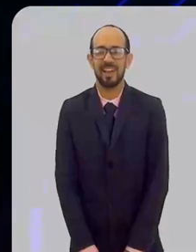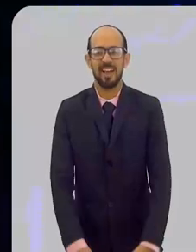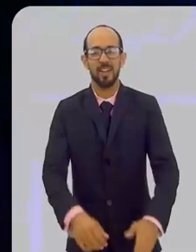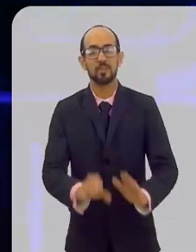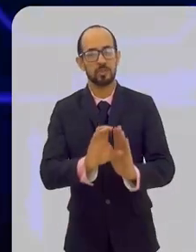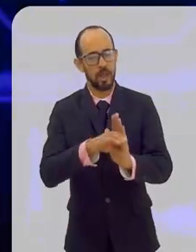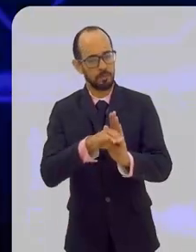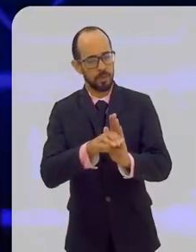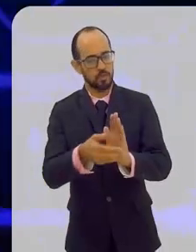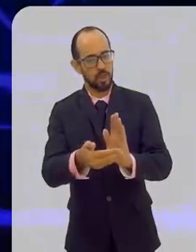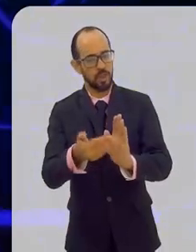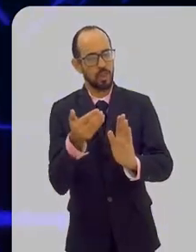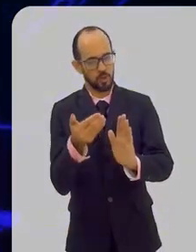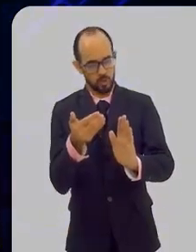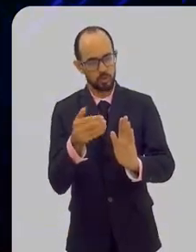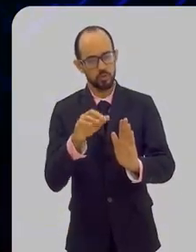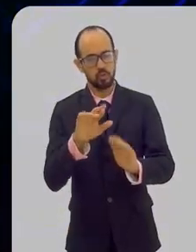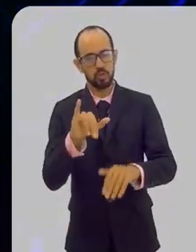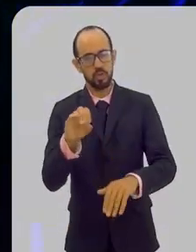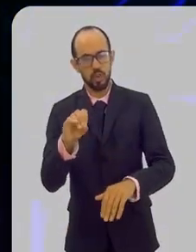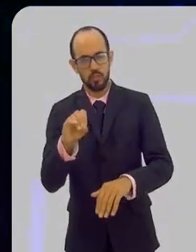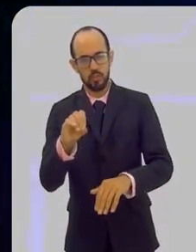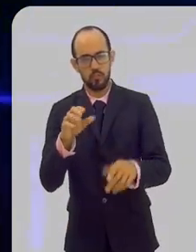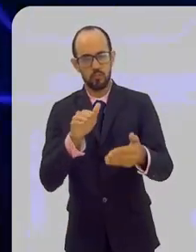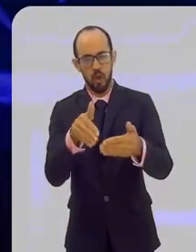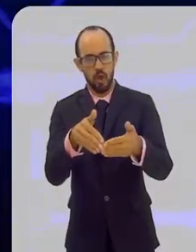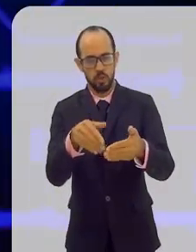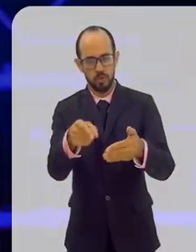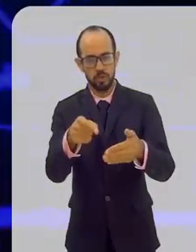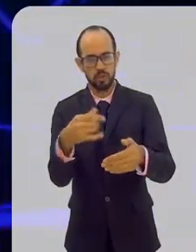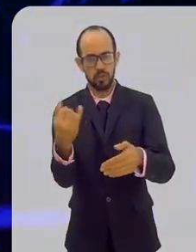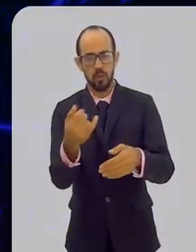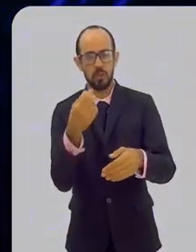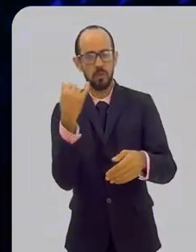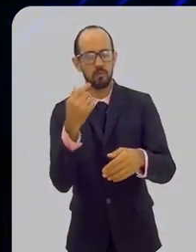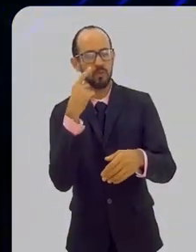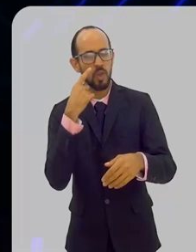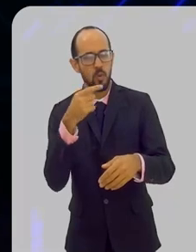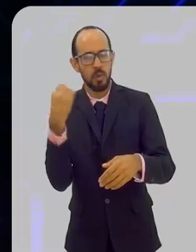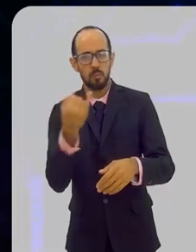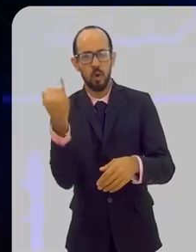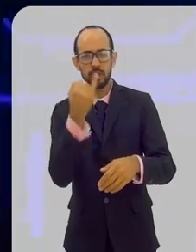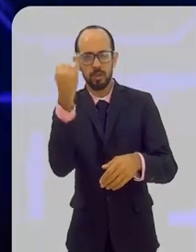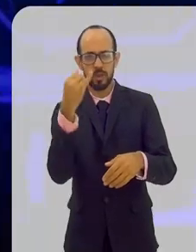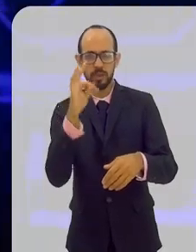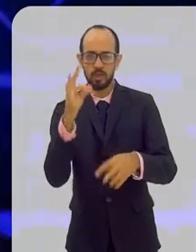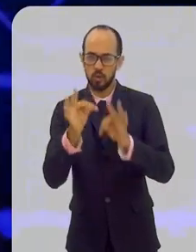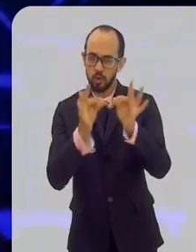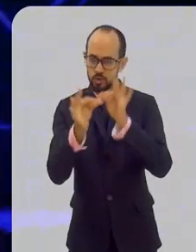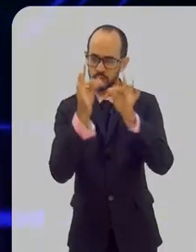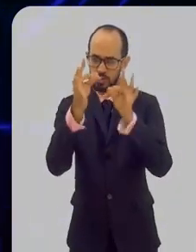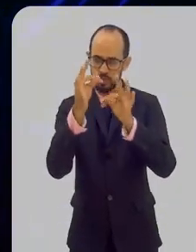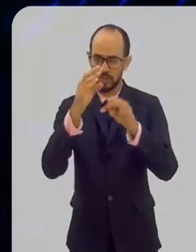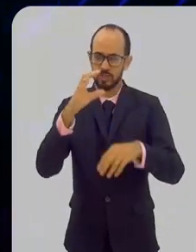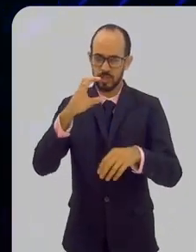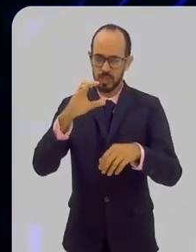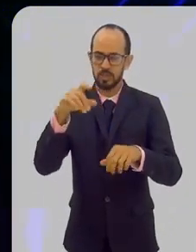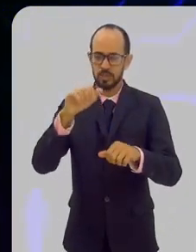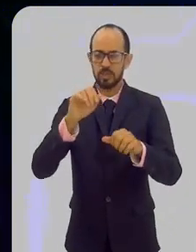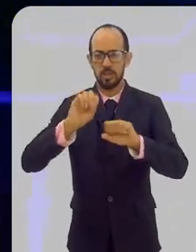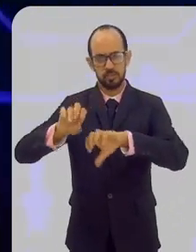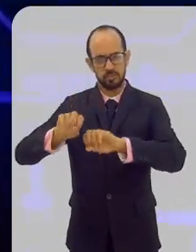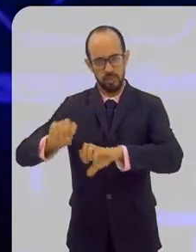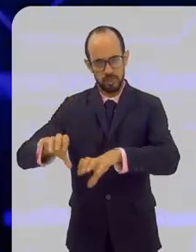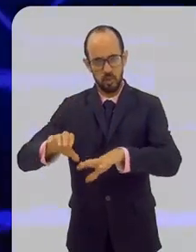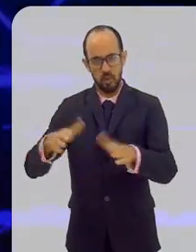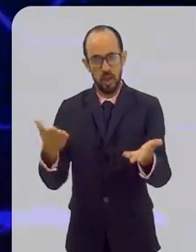Nos capítulos anteriores do Rio em Foco, vimos a importância da tecnologia e da inovação na educação. No programa de hoje, profissionais